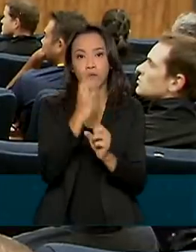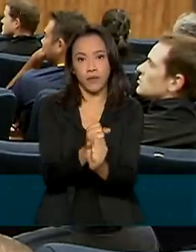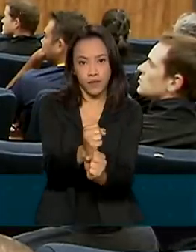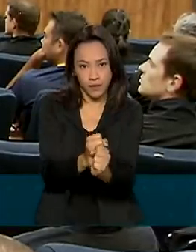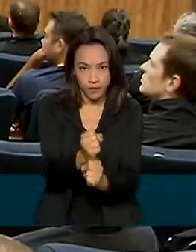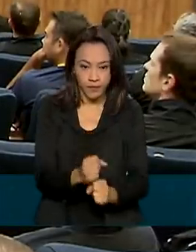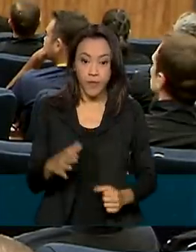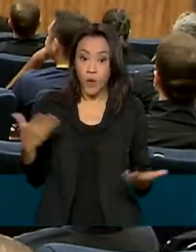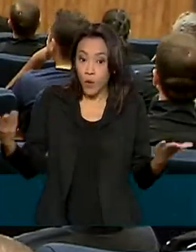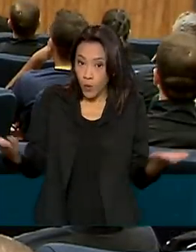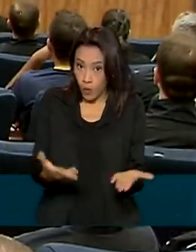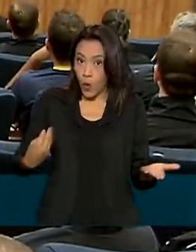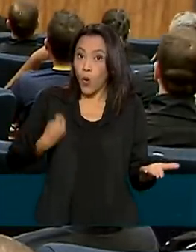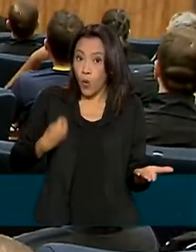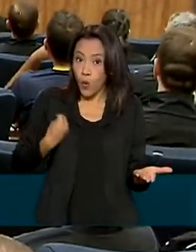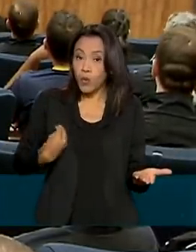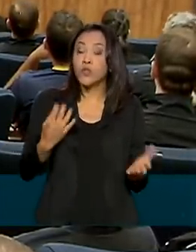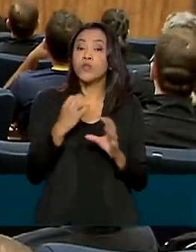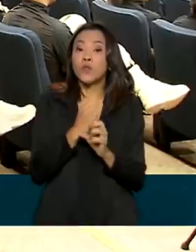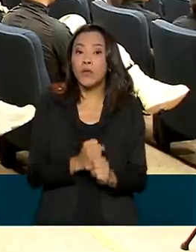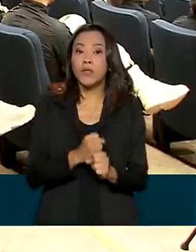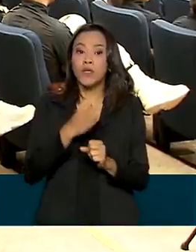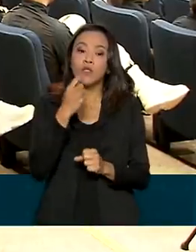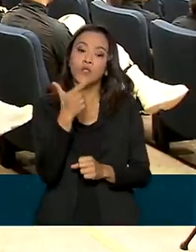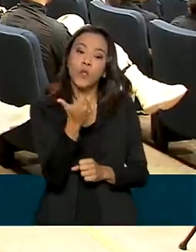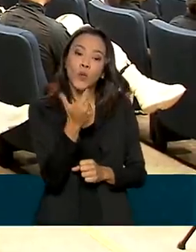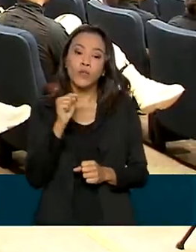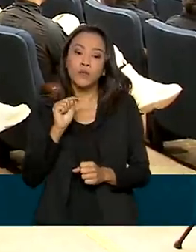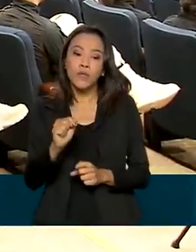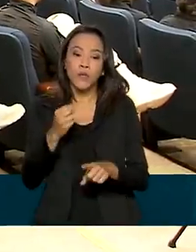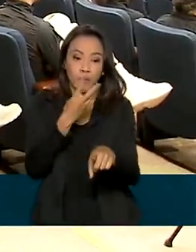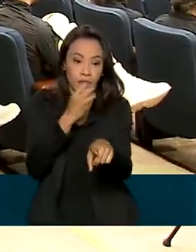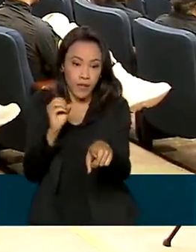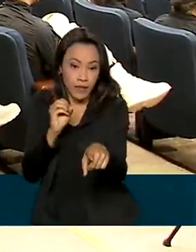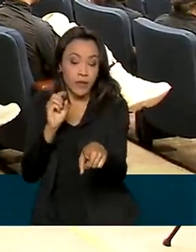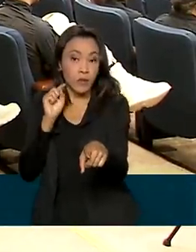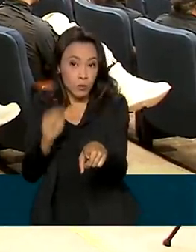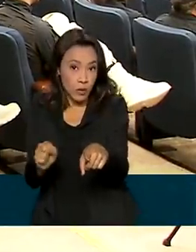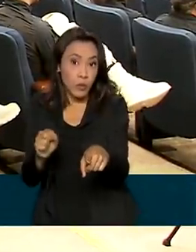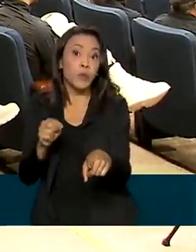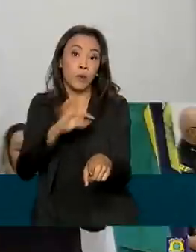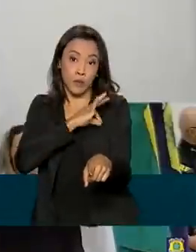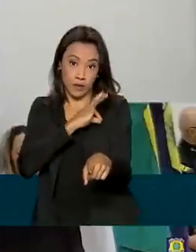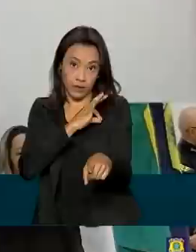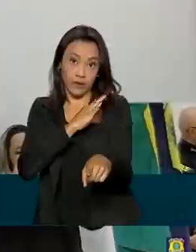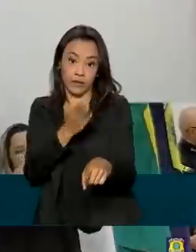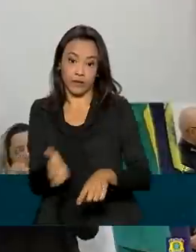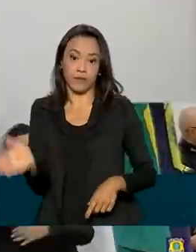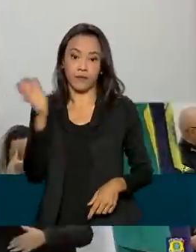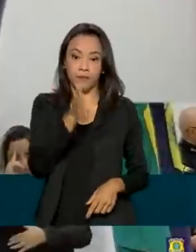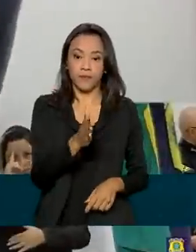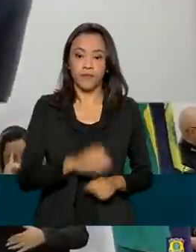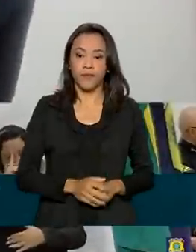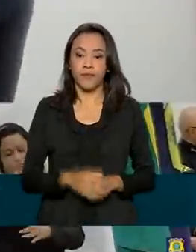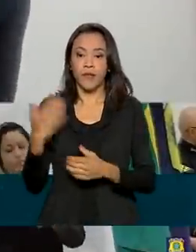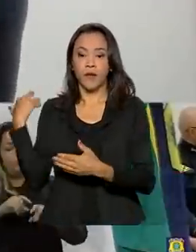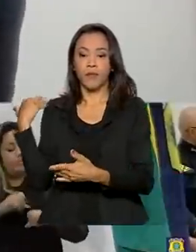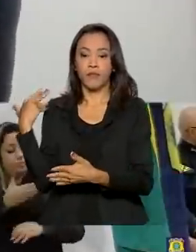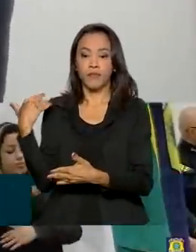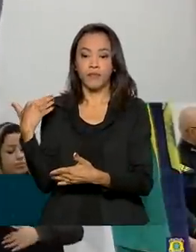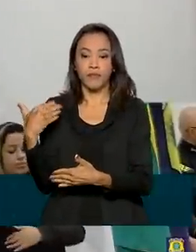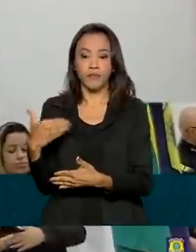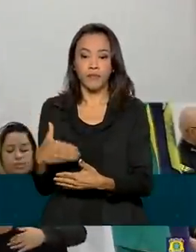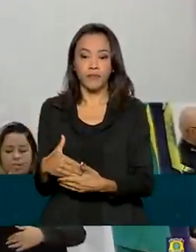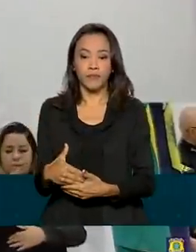Atualmente, são 12.300 policiais rodoviários federais. Nesses três anos desse governo, foram 1